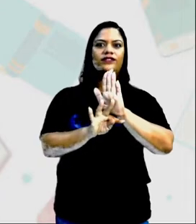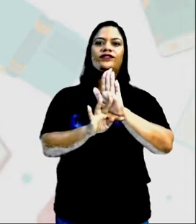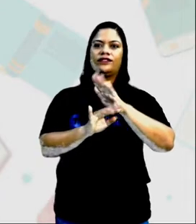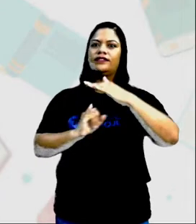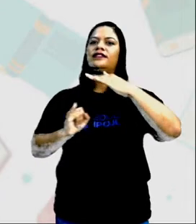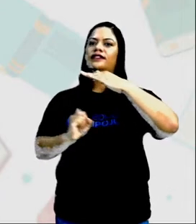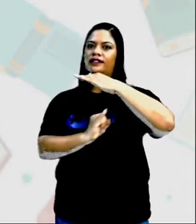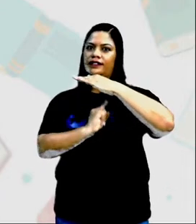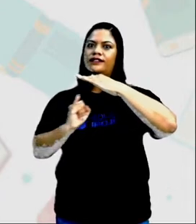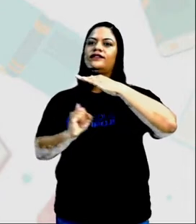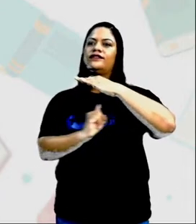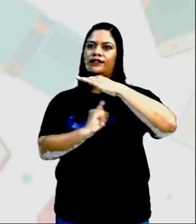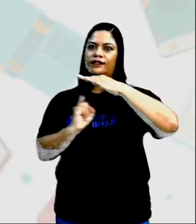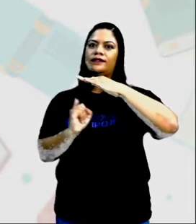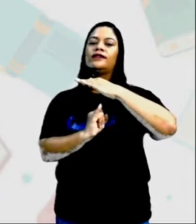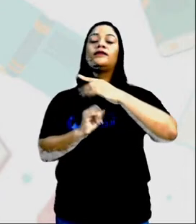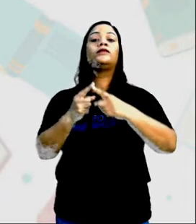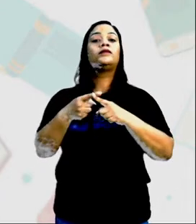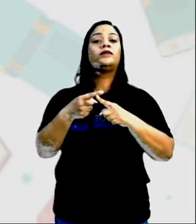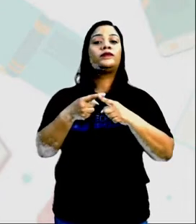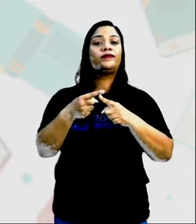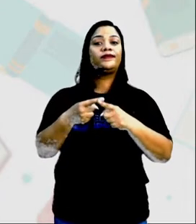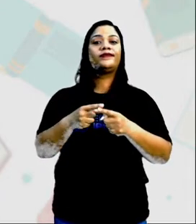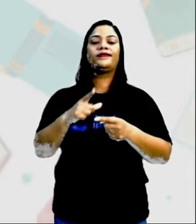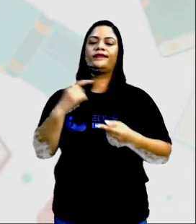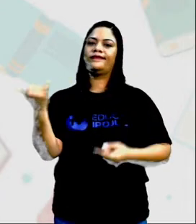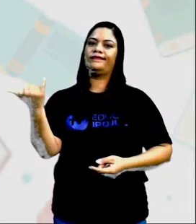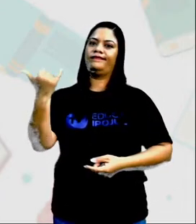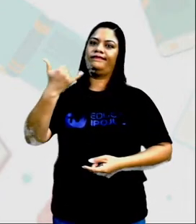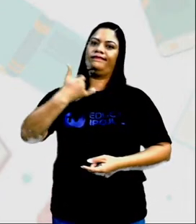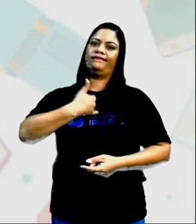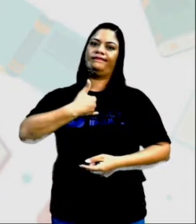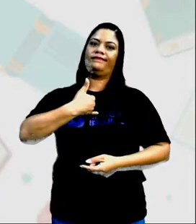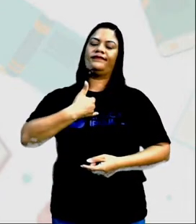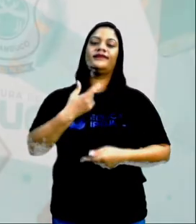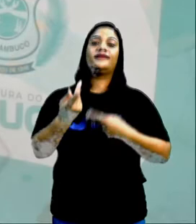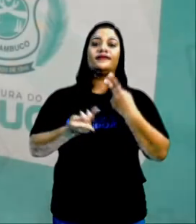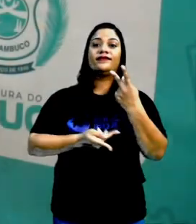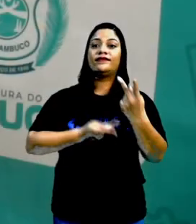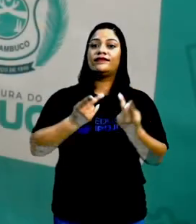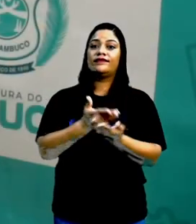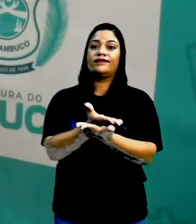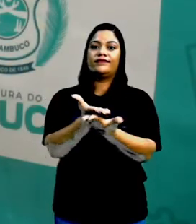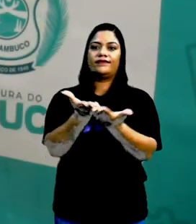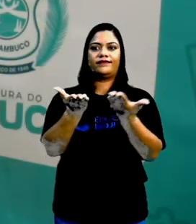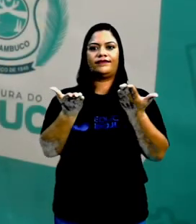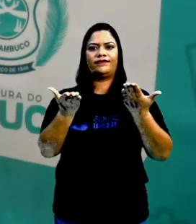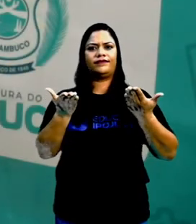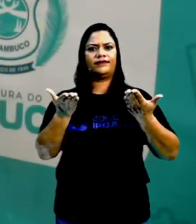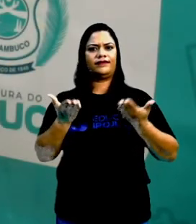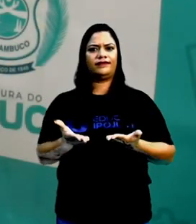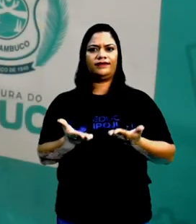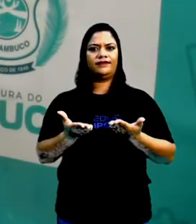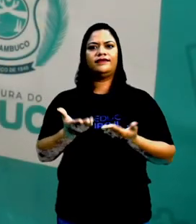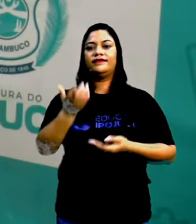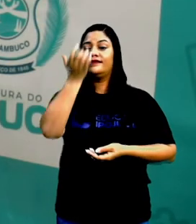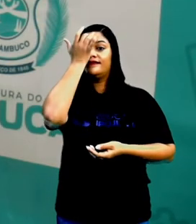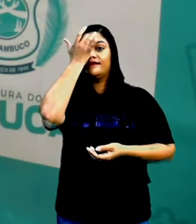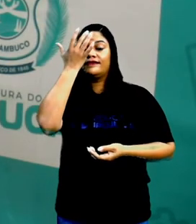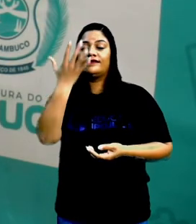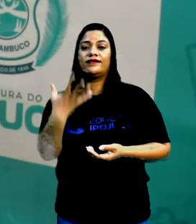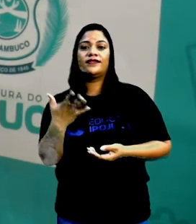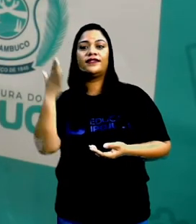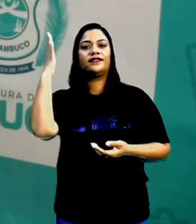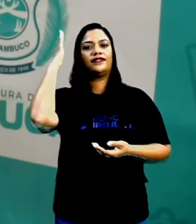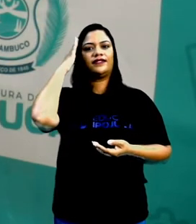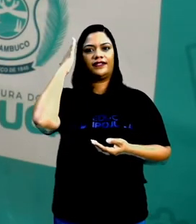Informal Porque ele vai Trazendo informações Vai falando Com você De uma maneira Mais fácil